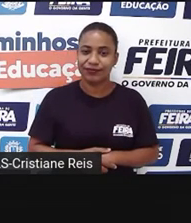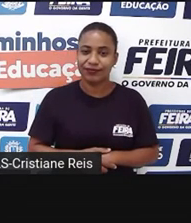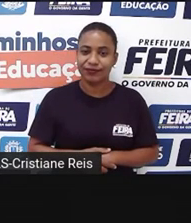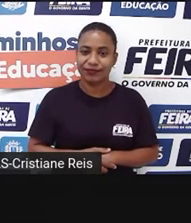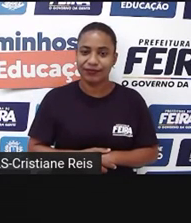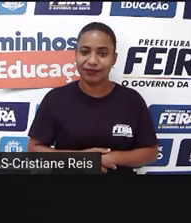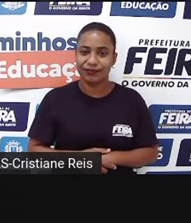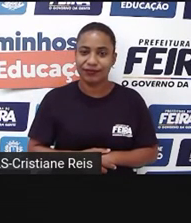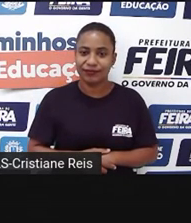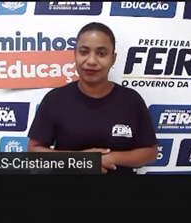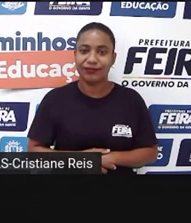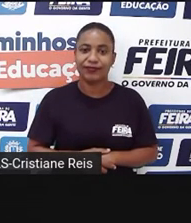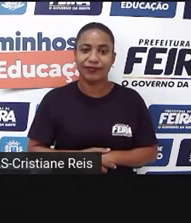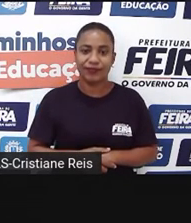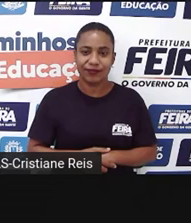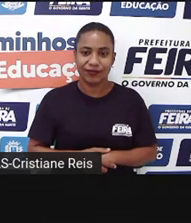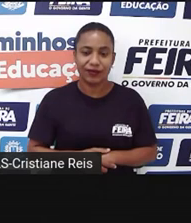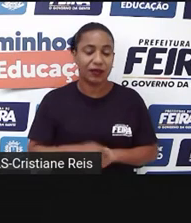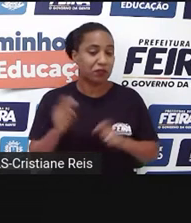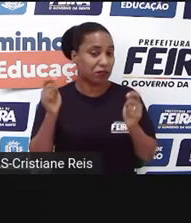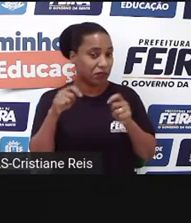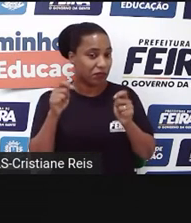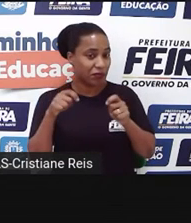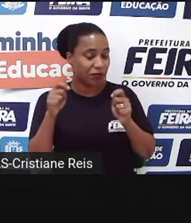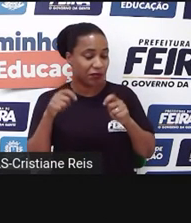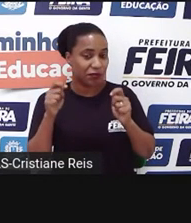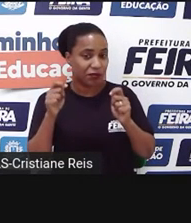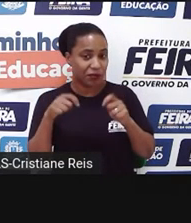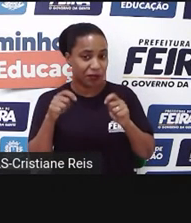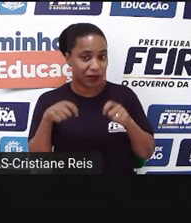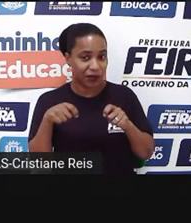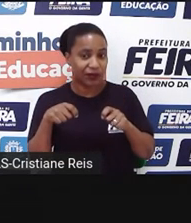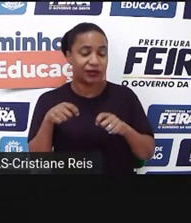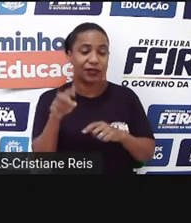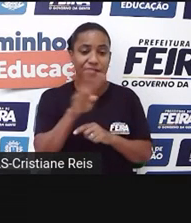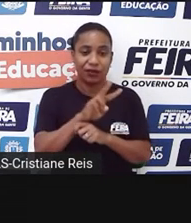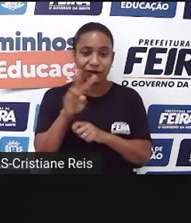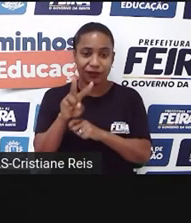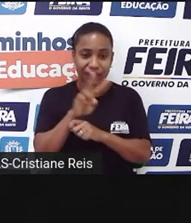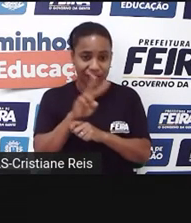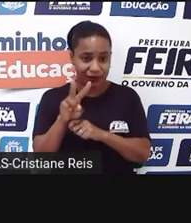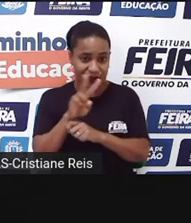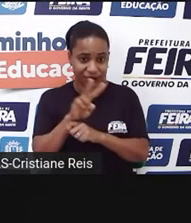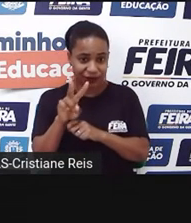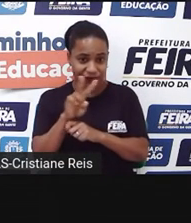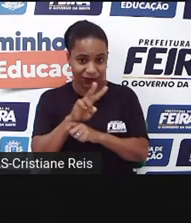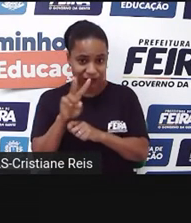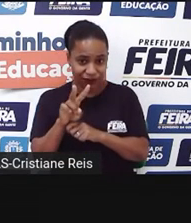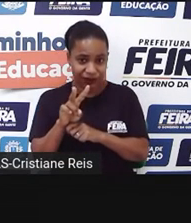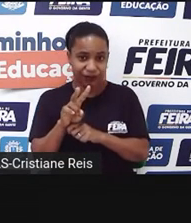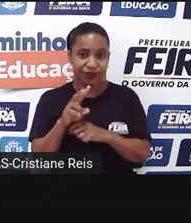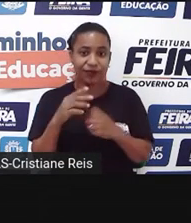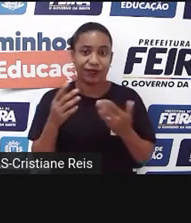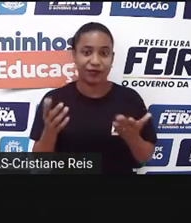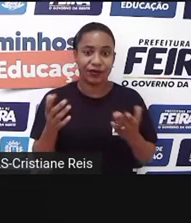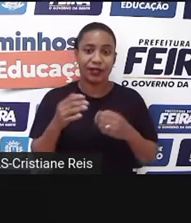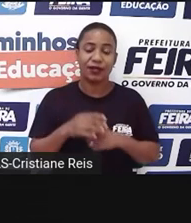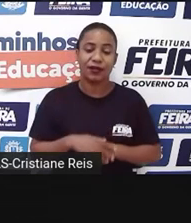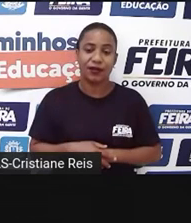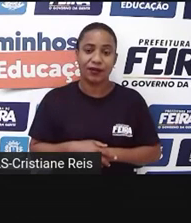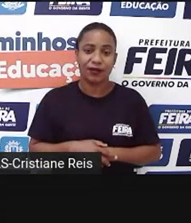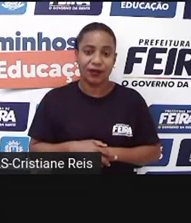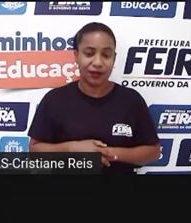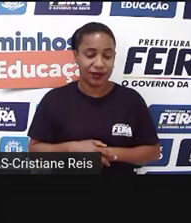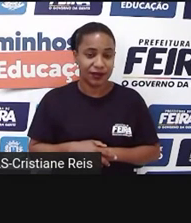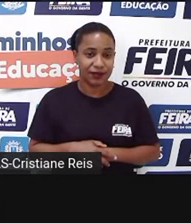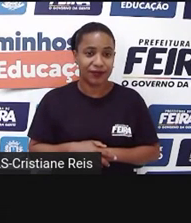Private detective, um detective, né? Particular, que alguém vai contratar. What questions